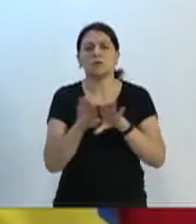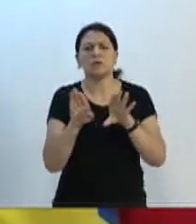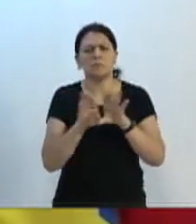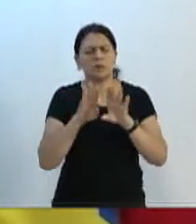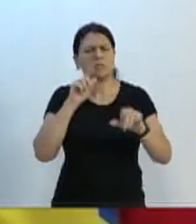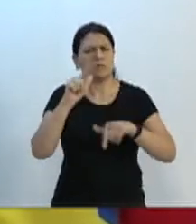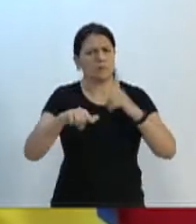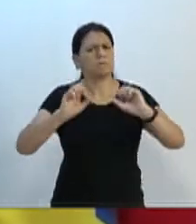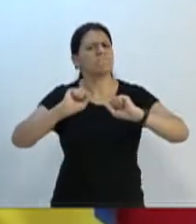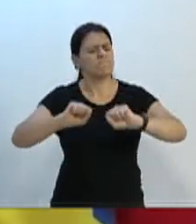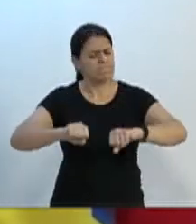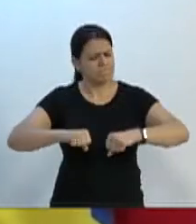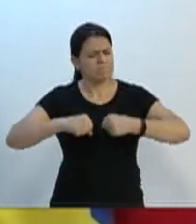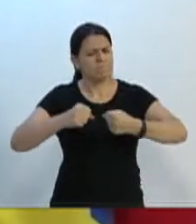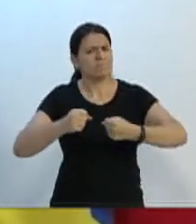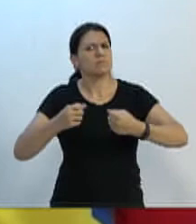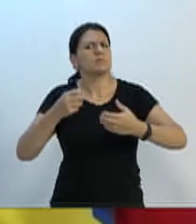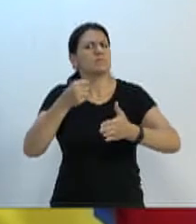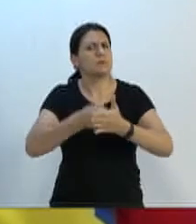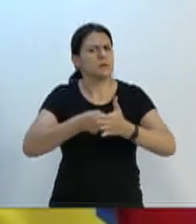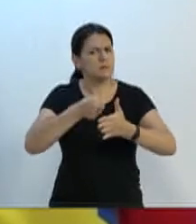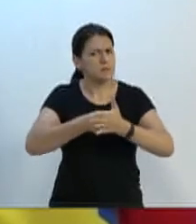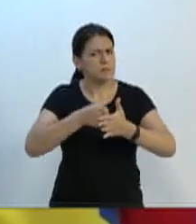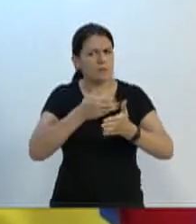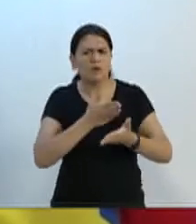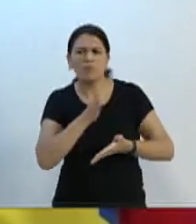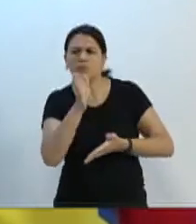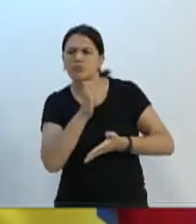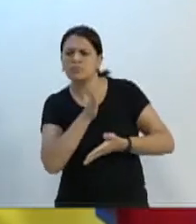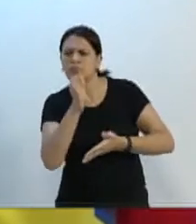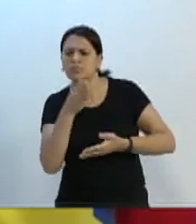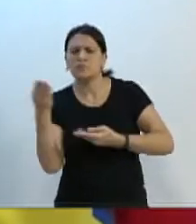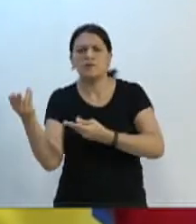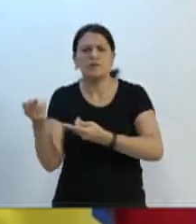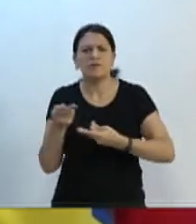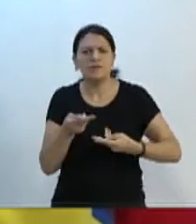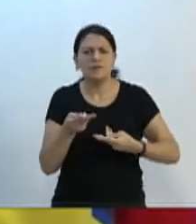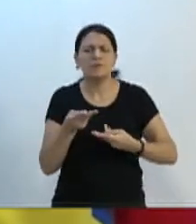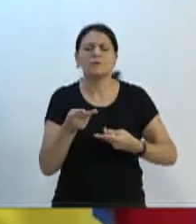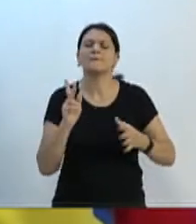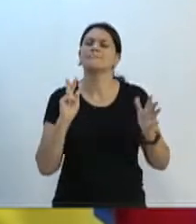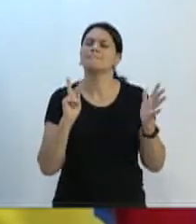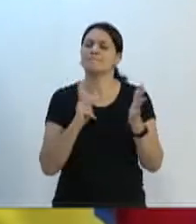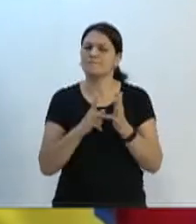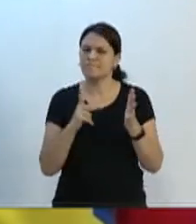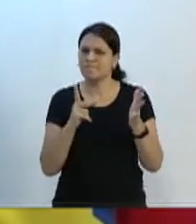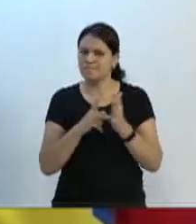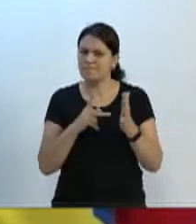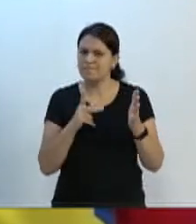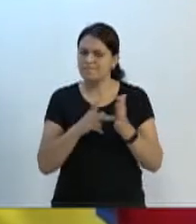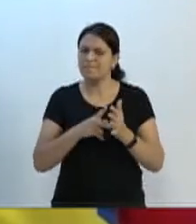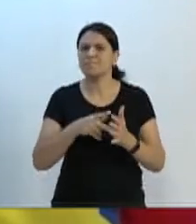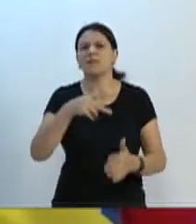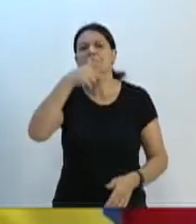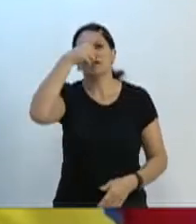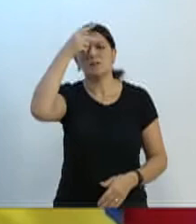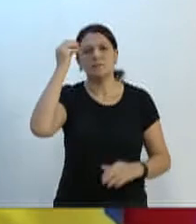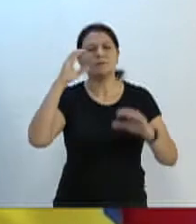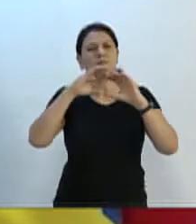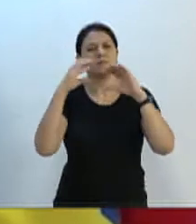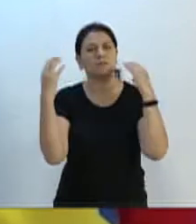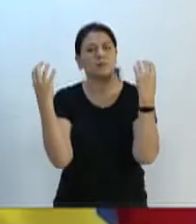muito, realizamos muitas visitas. Realmente, as pessoas e a comunidade